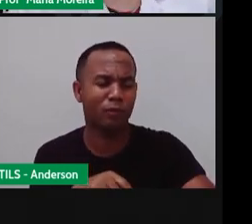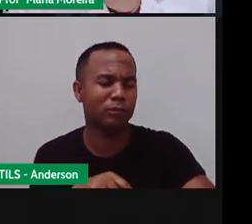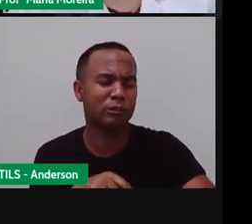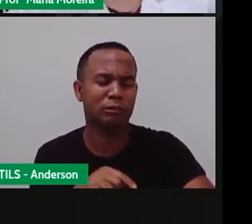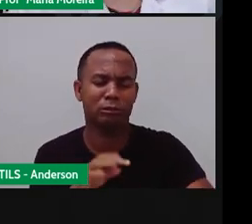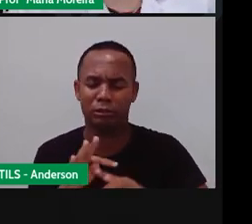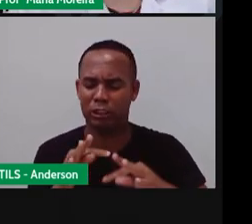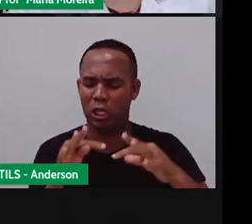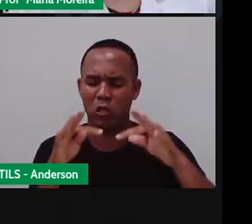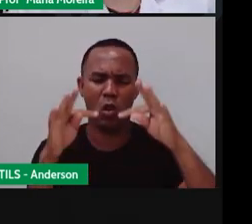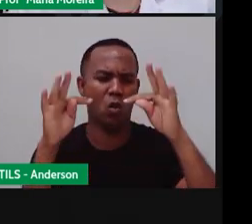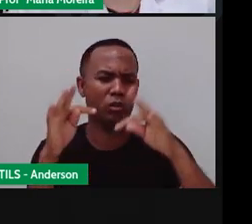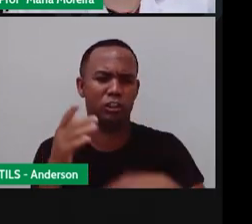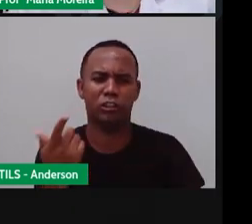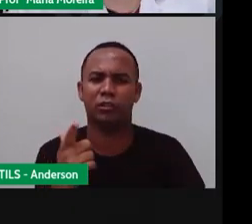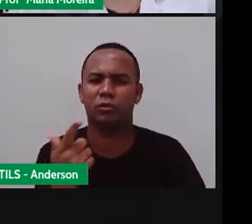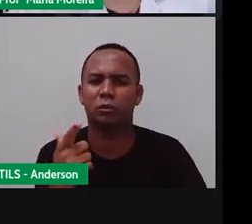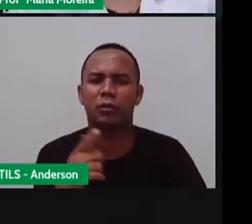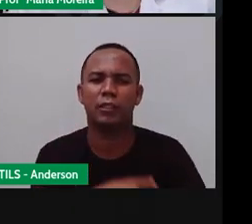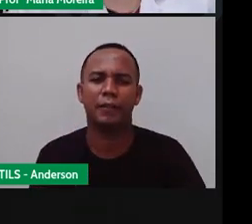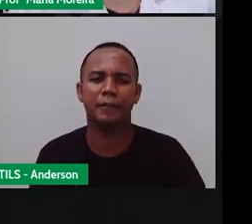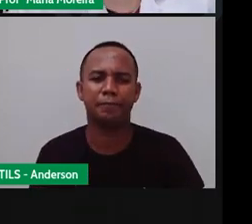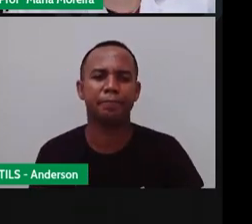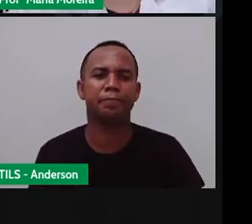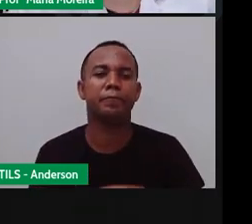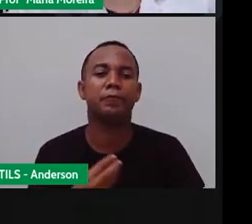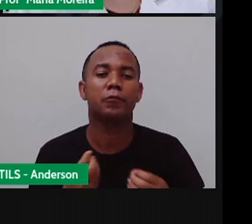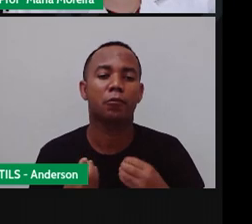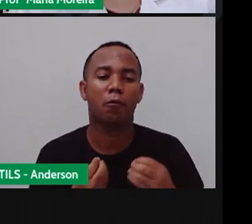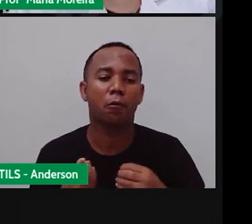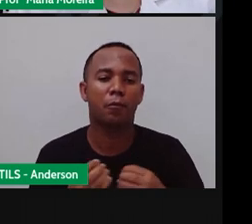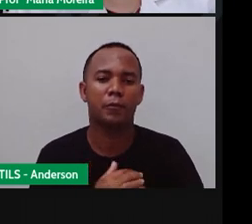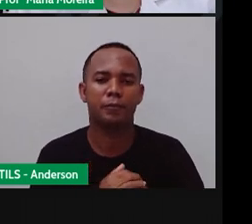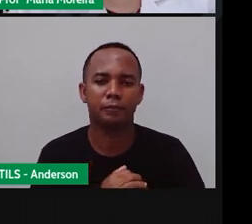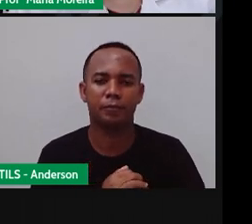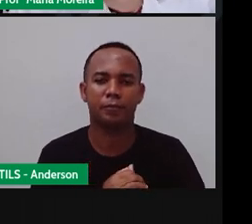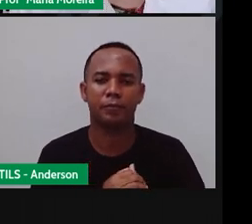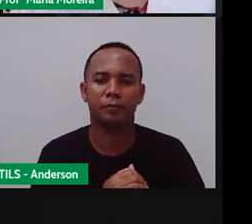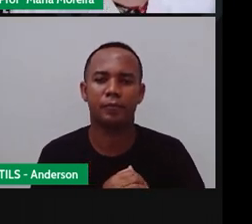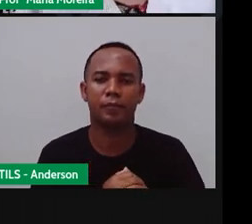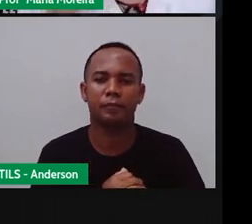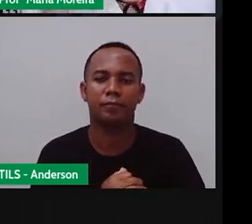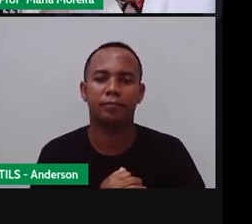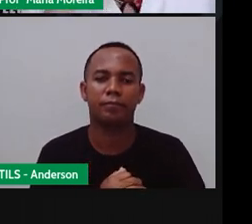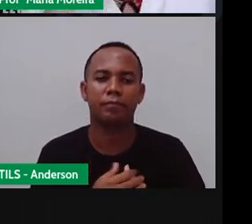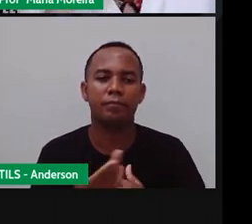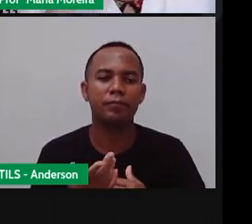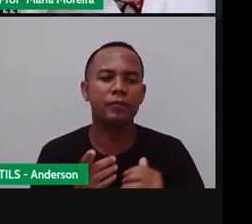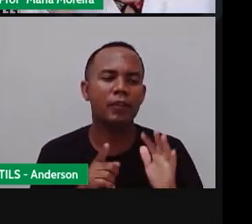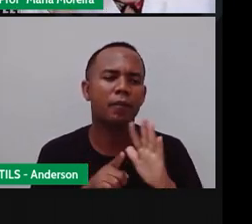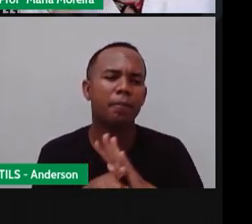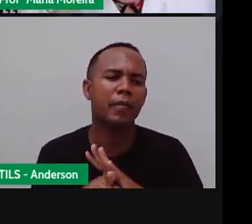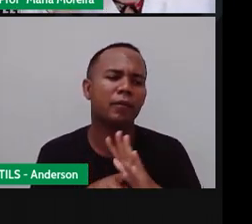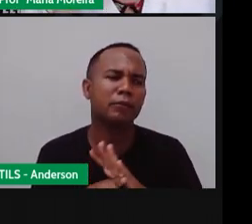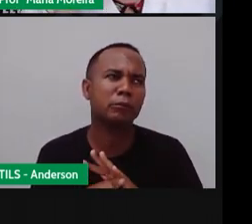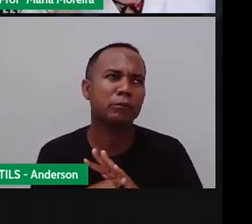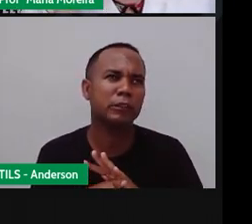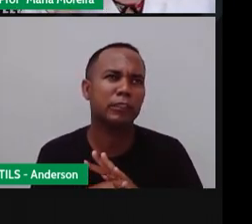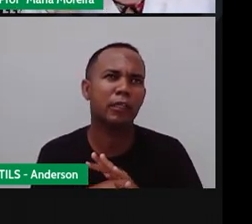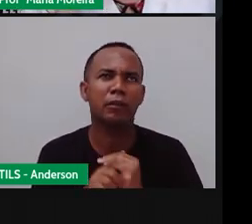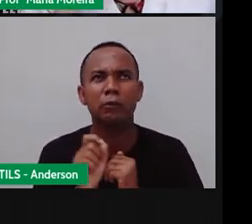mais atuais que temos para medir o tempo. E a gente se pergunta se não